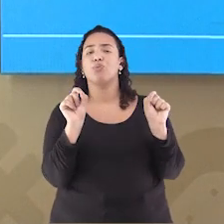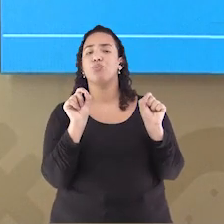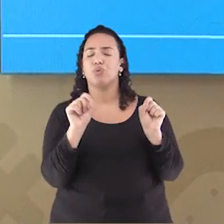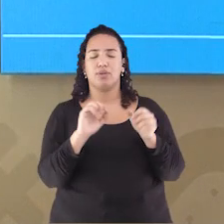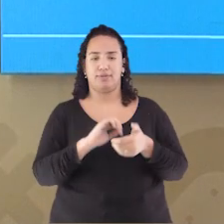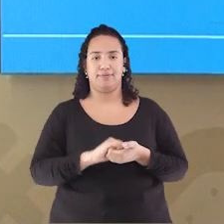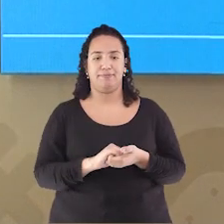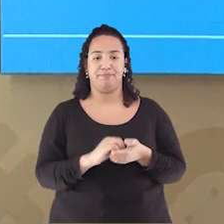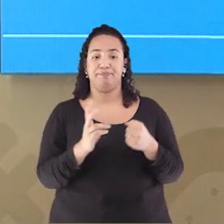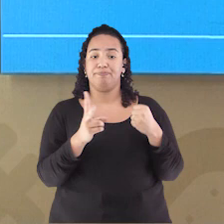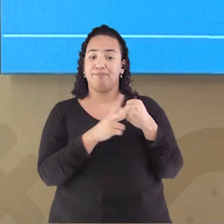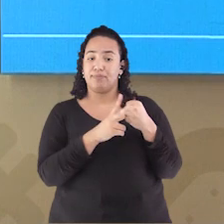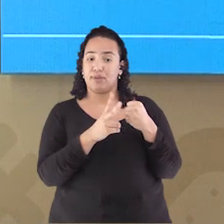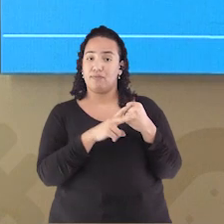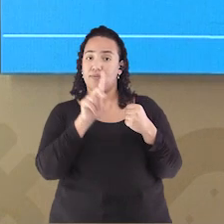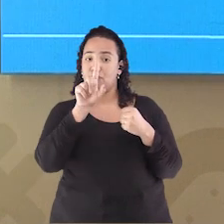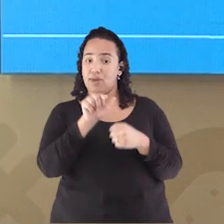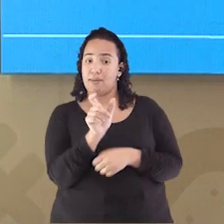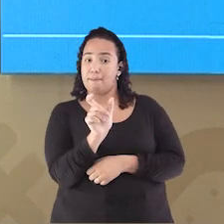Estoujo Menina